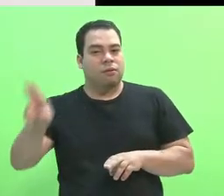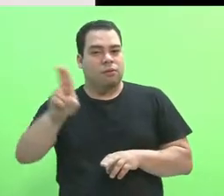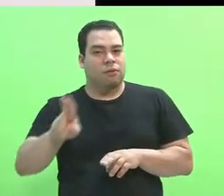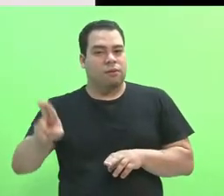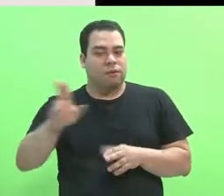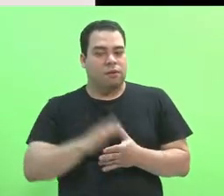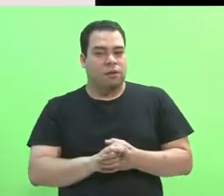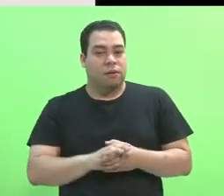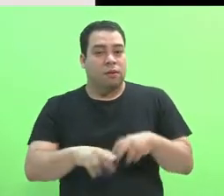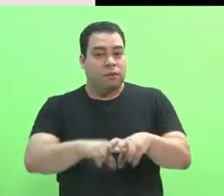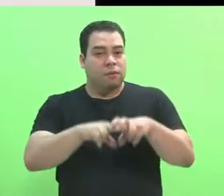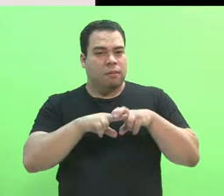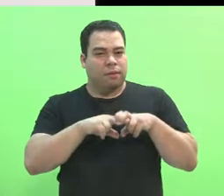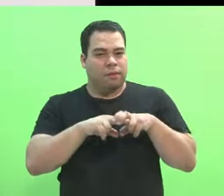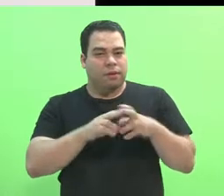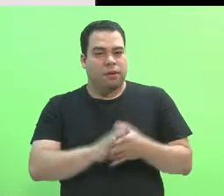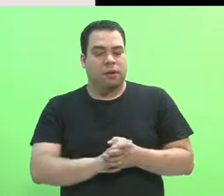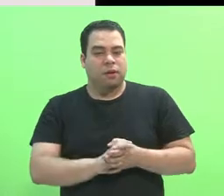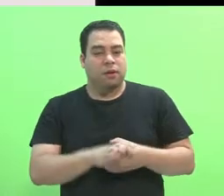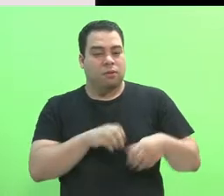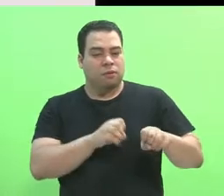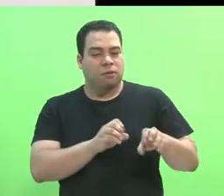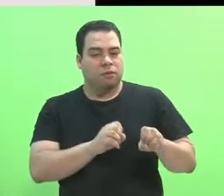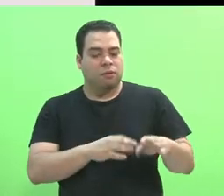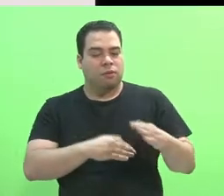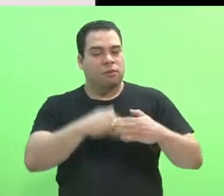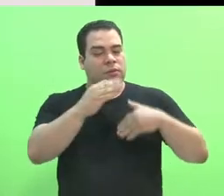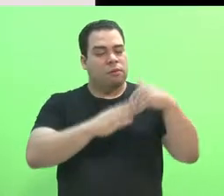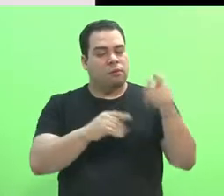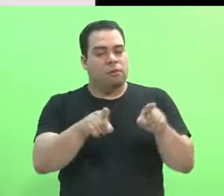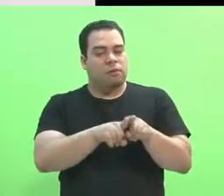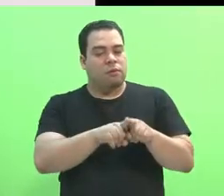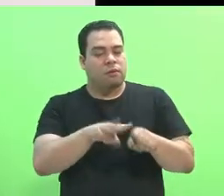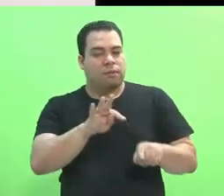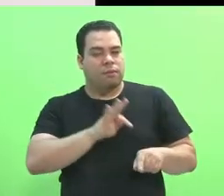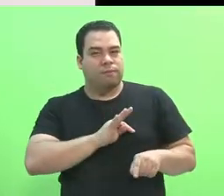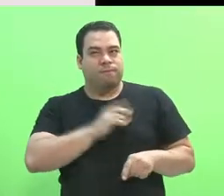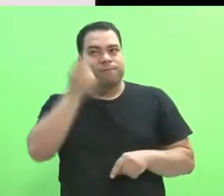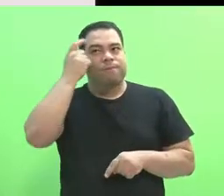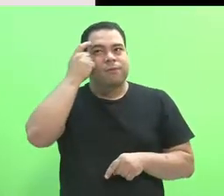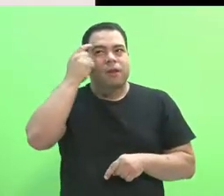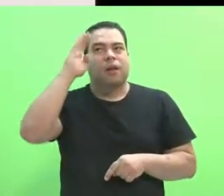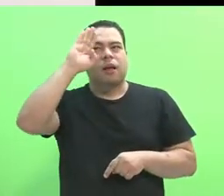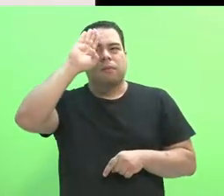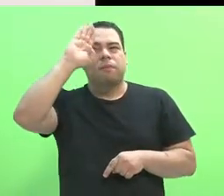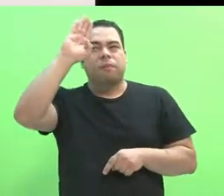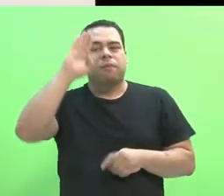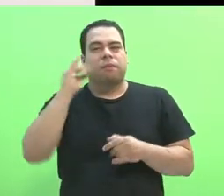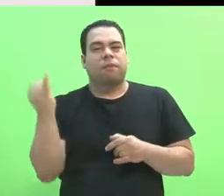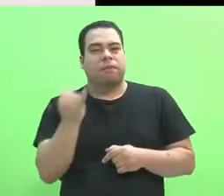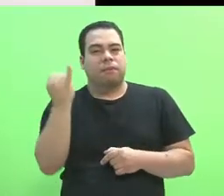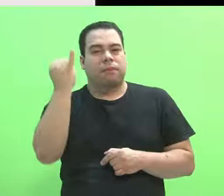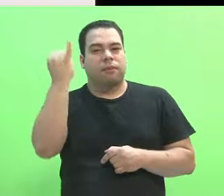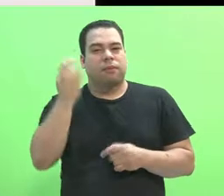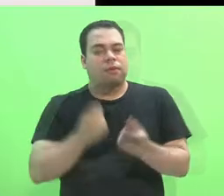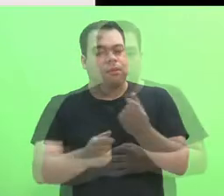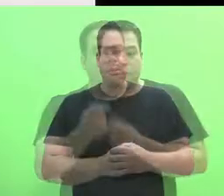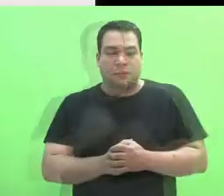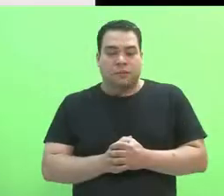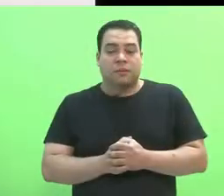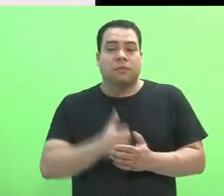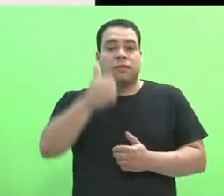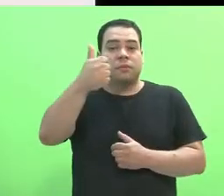essencial para a expansão da economia e passou a se basear nas escolas técnicas dos países industrializados.